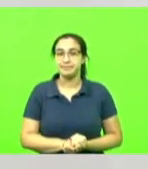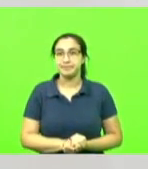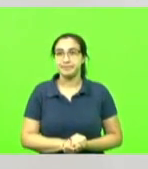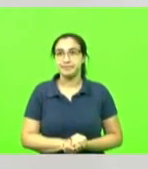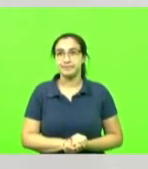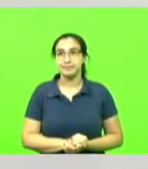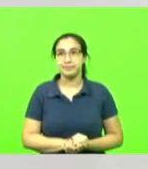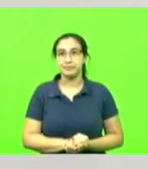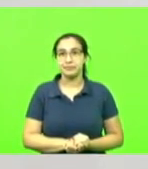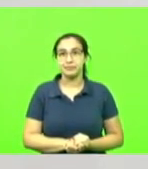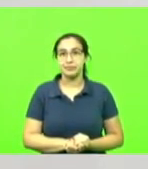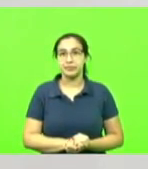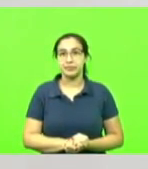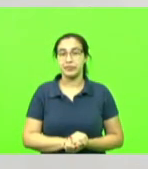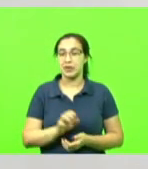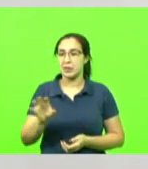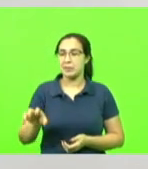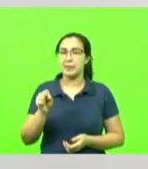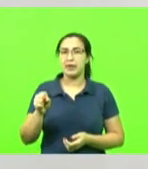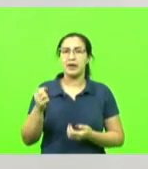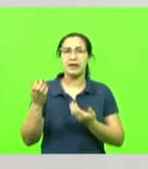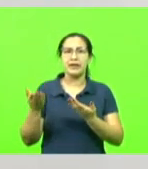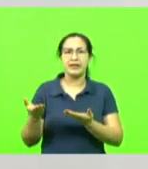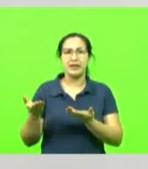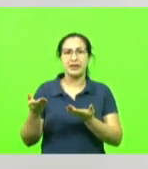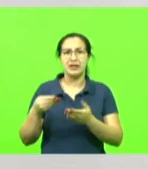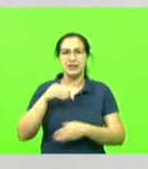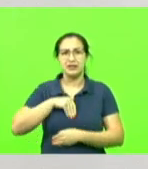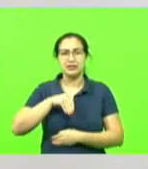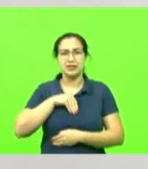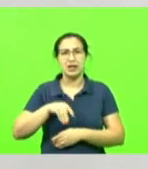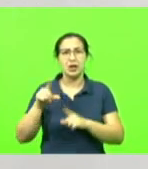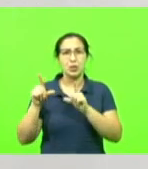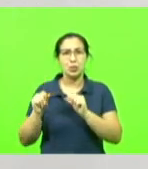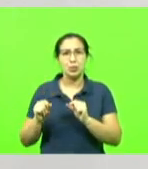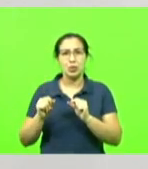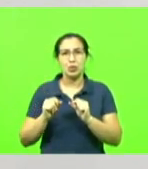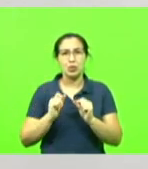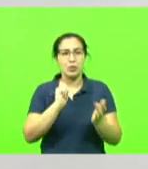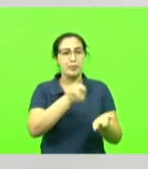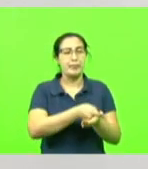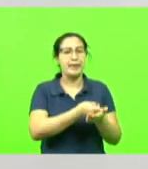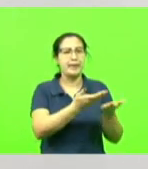Tirasse do bolso daquele que menos ganha para patrocinar aposentadorias.